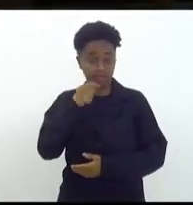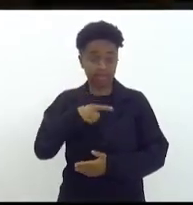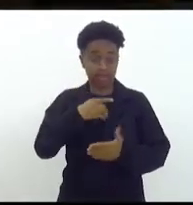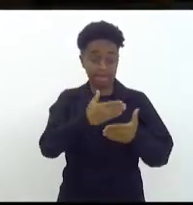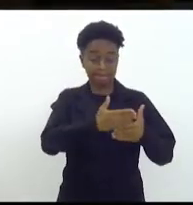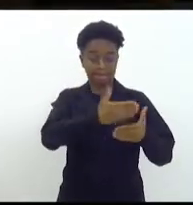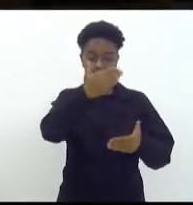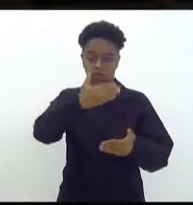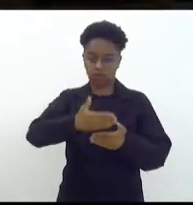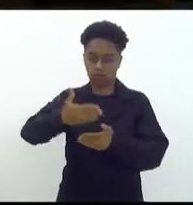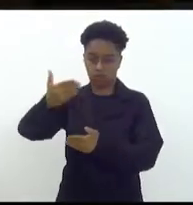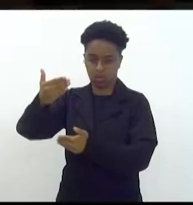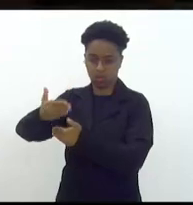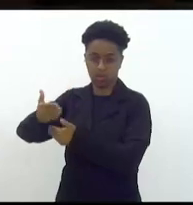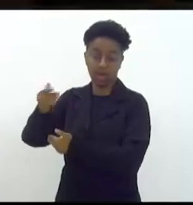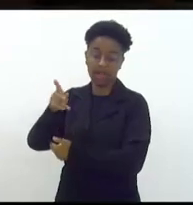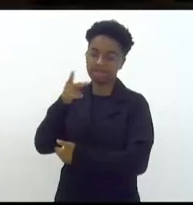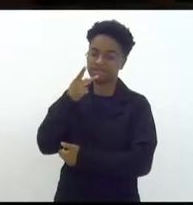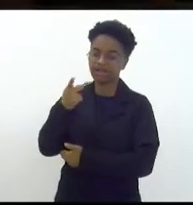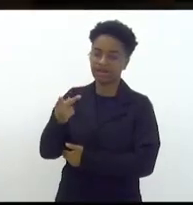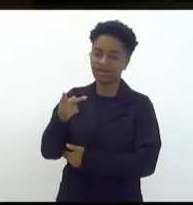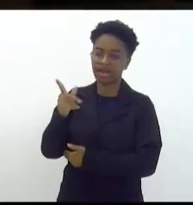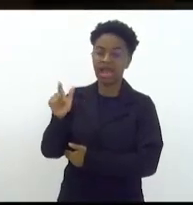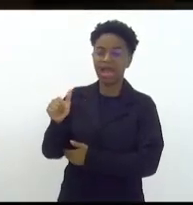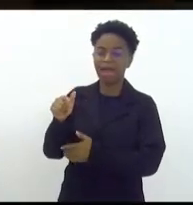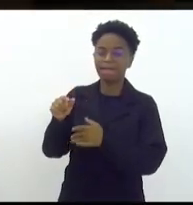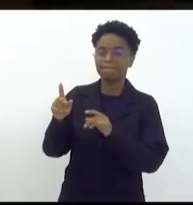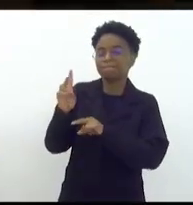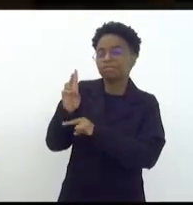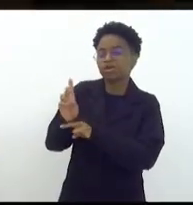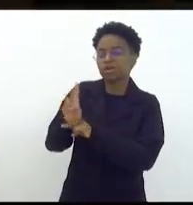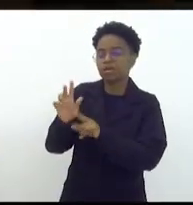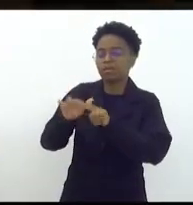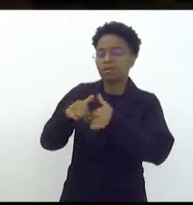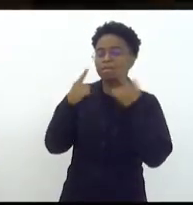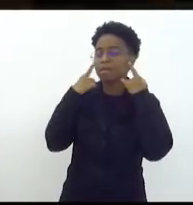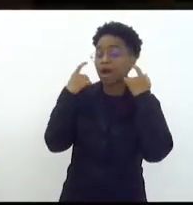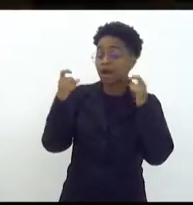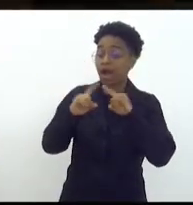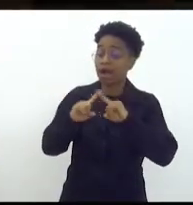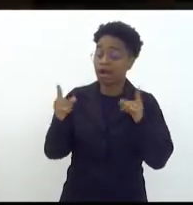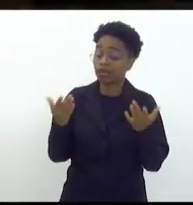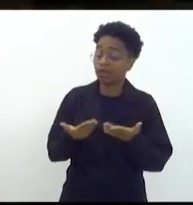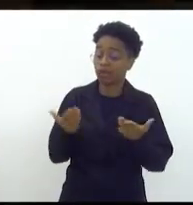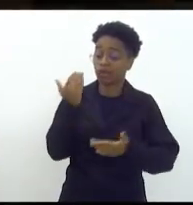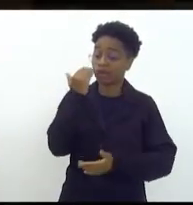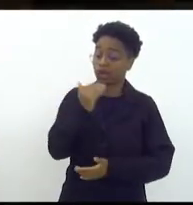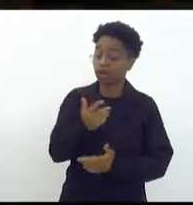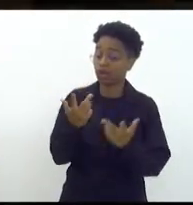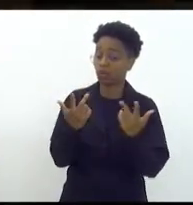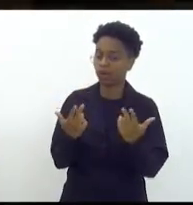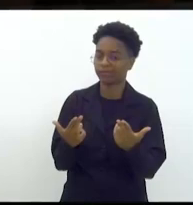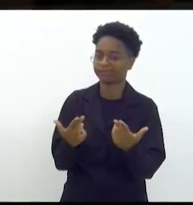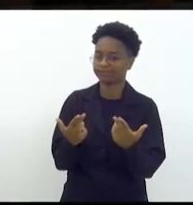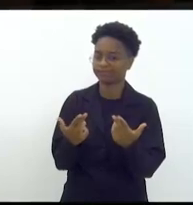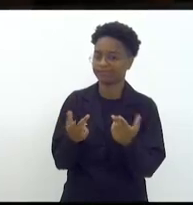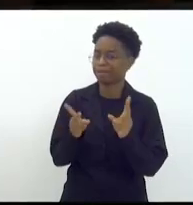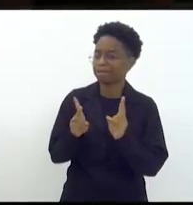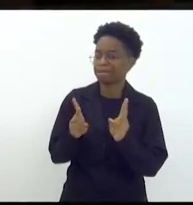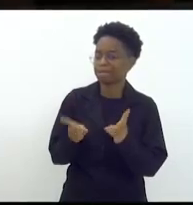o que ele chamou de muros acústicos agora vem o Cláudio Castro numa